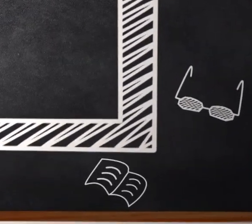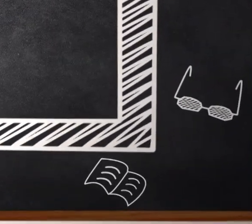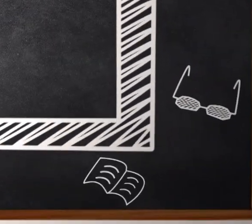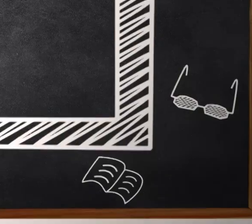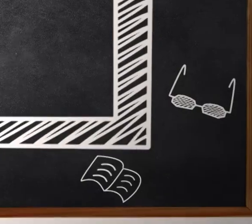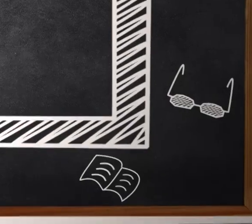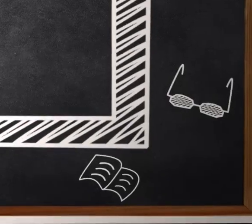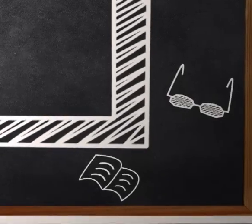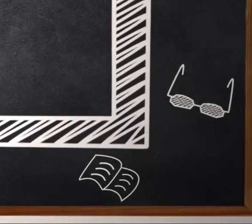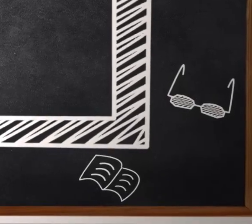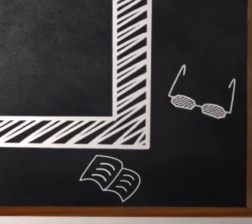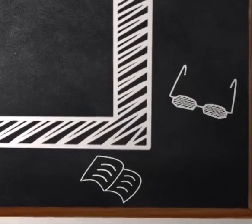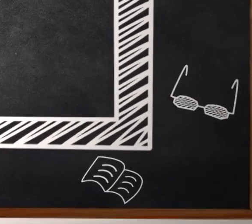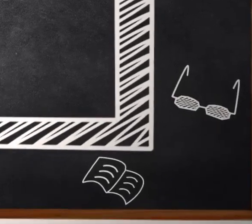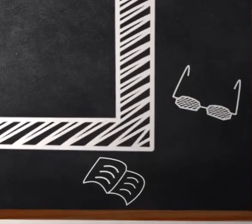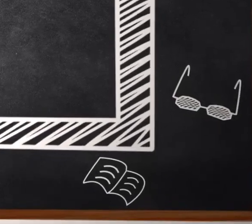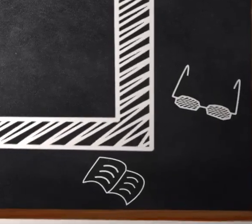Um abraço fraterno